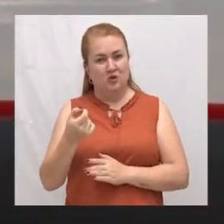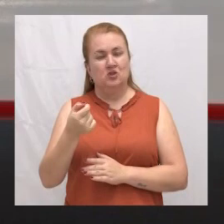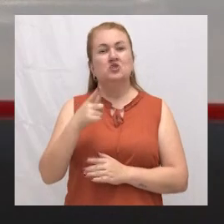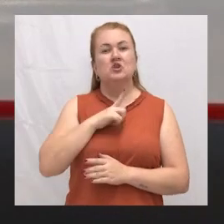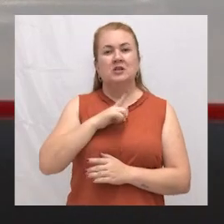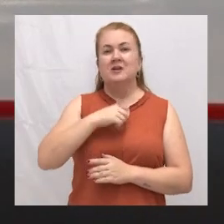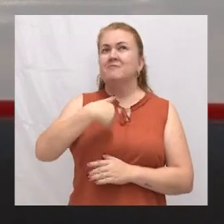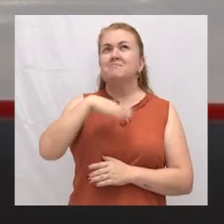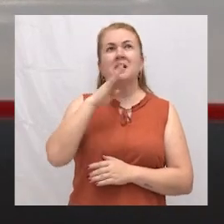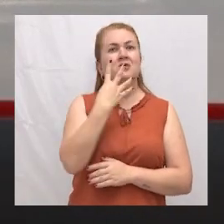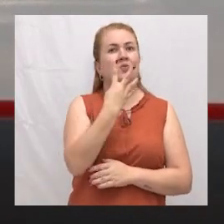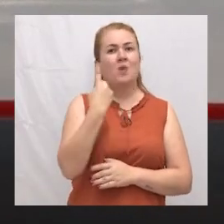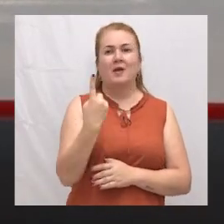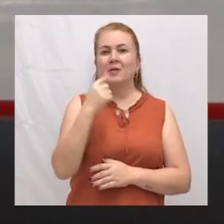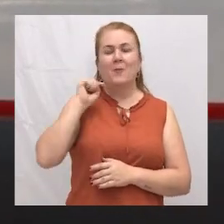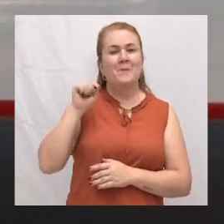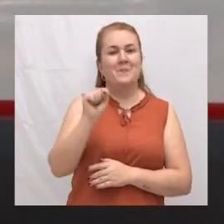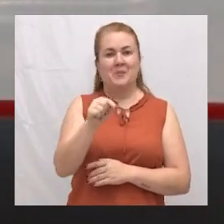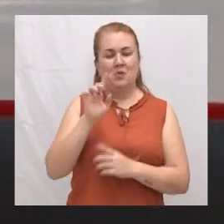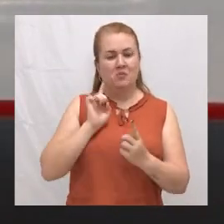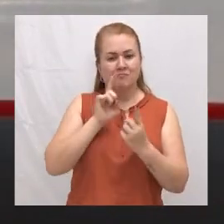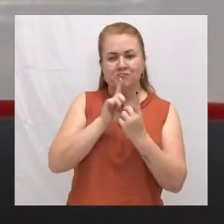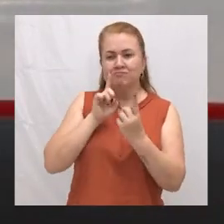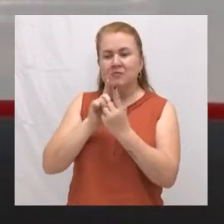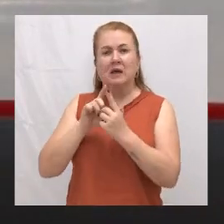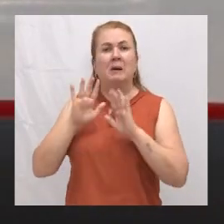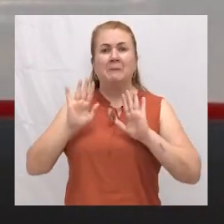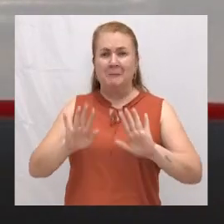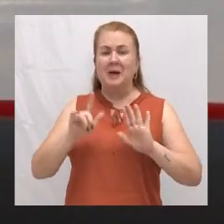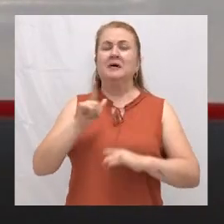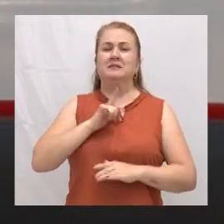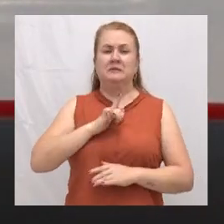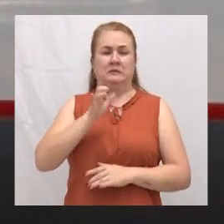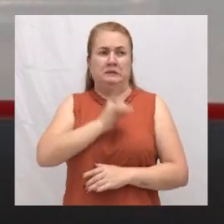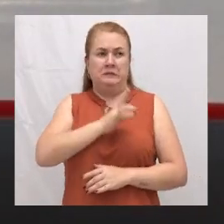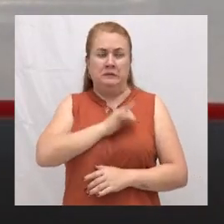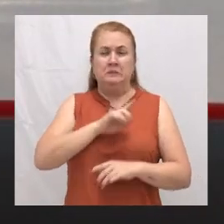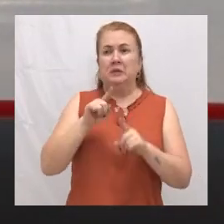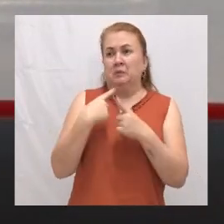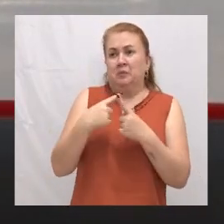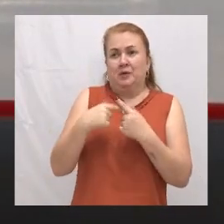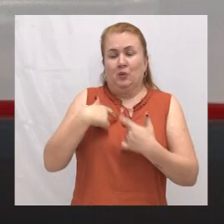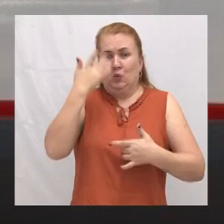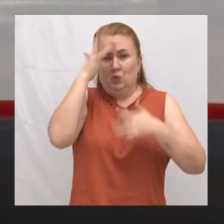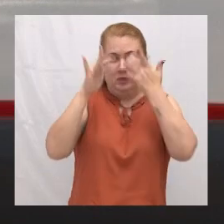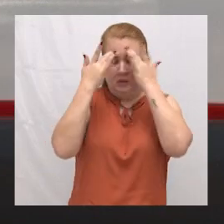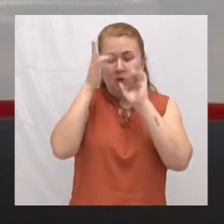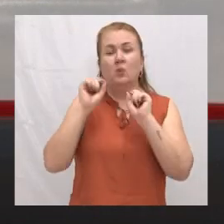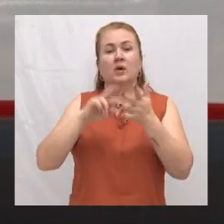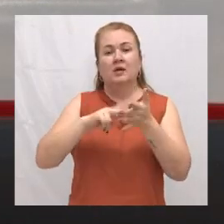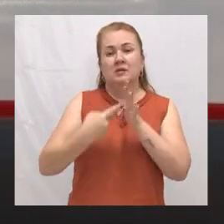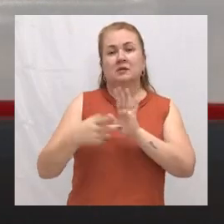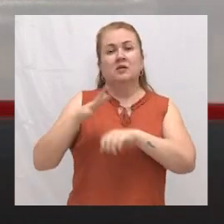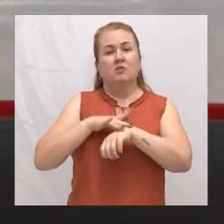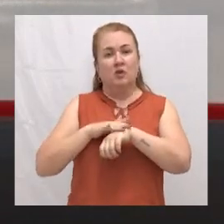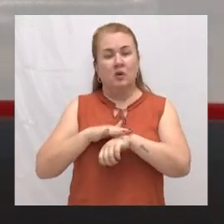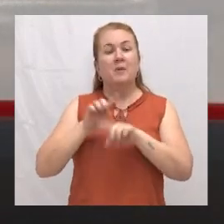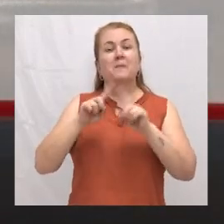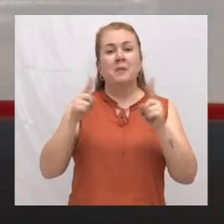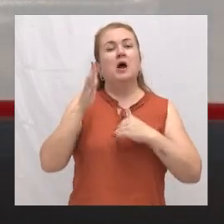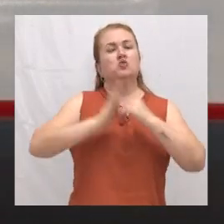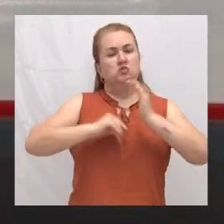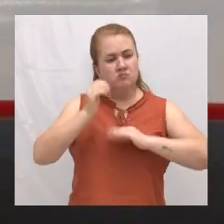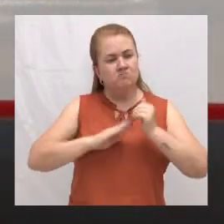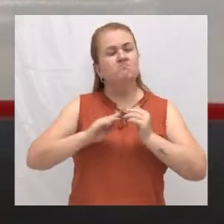41 mil atendimentos. E apesar do medo da então desconhecida doença, os profissionais continuaram atuando na linha de